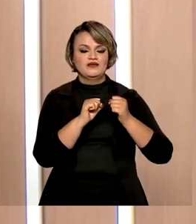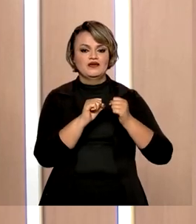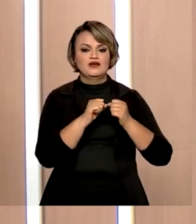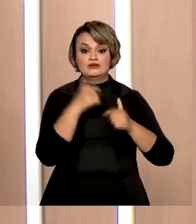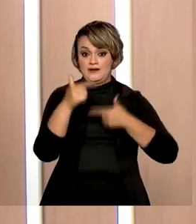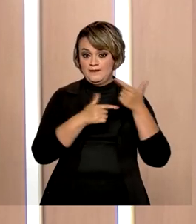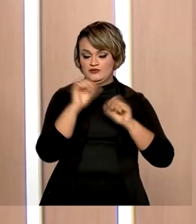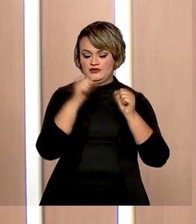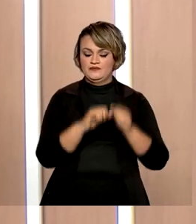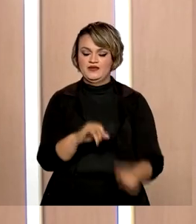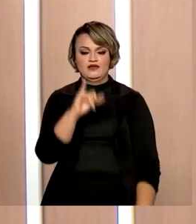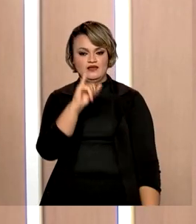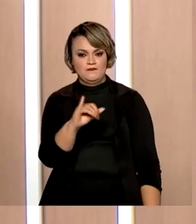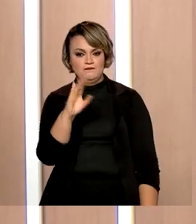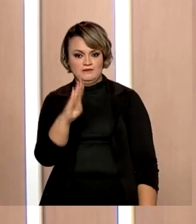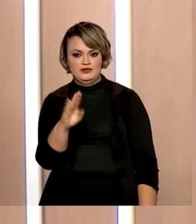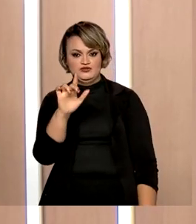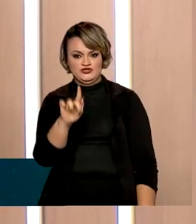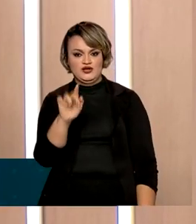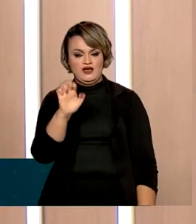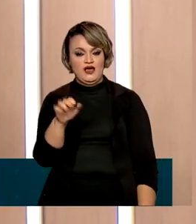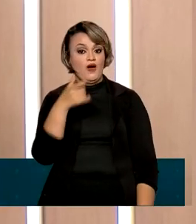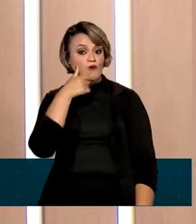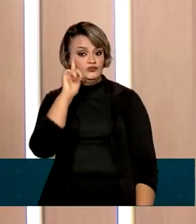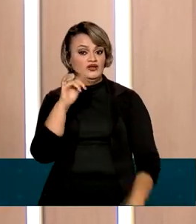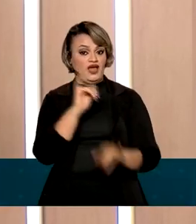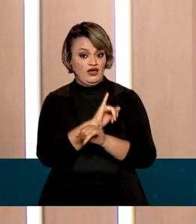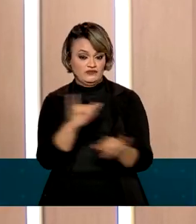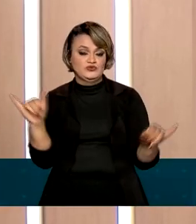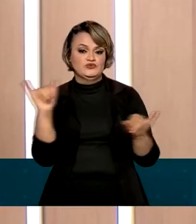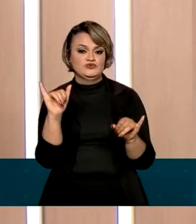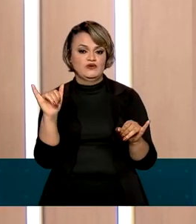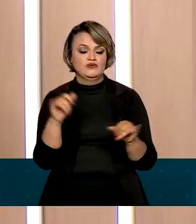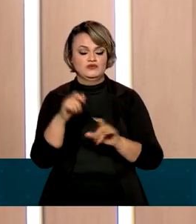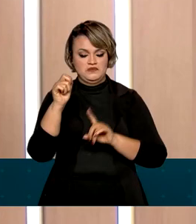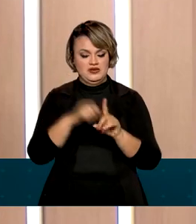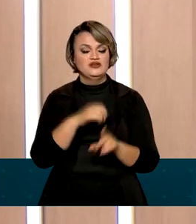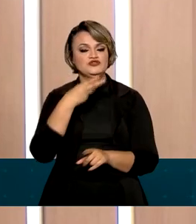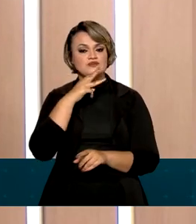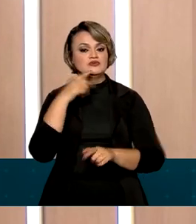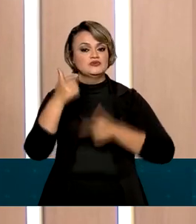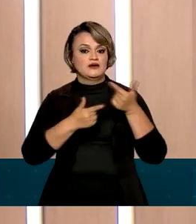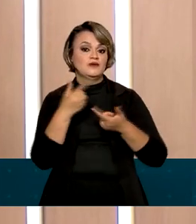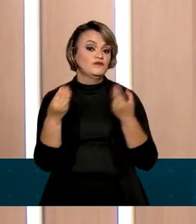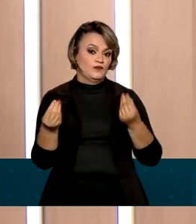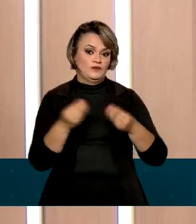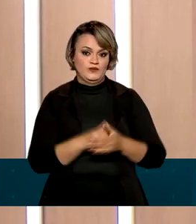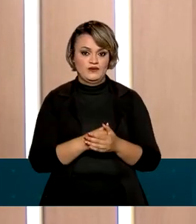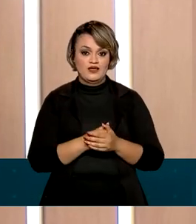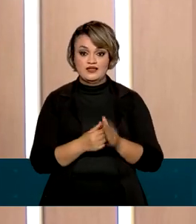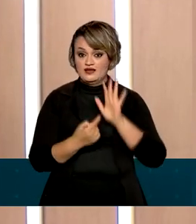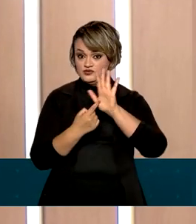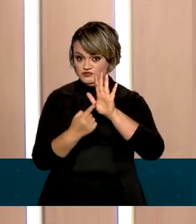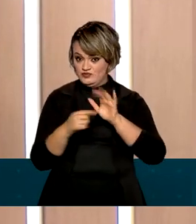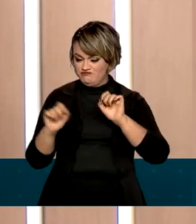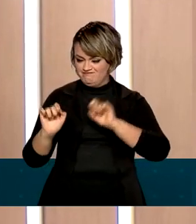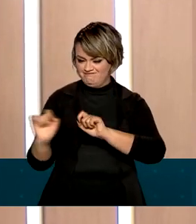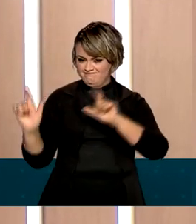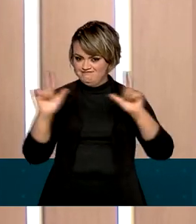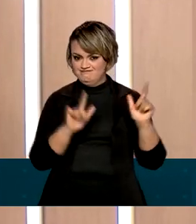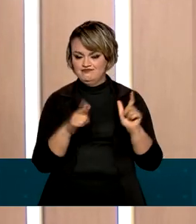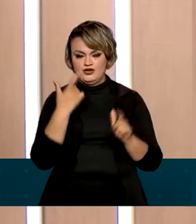E o IBGE divulgou ontem o resultado da produção industrial do mês de março. E nós trouxemos uma arte para